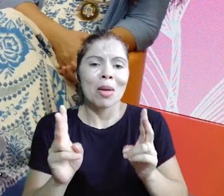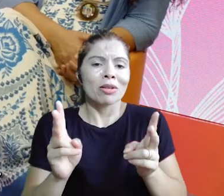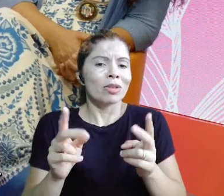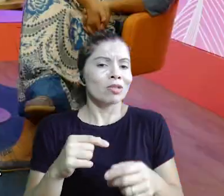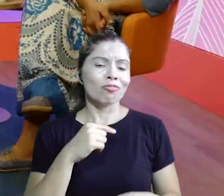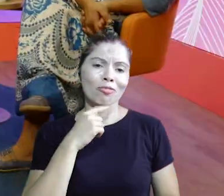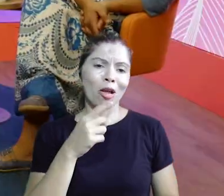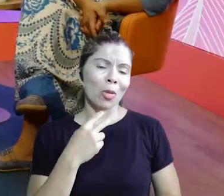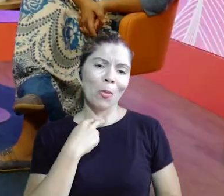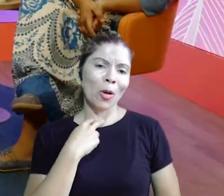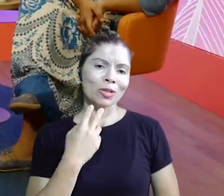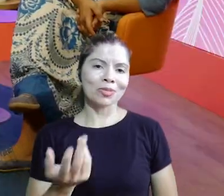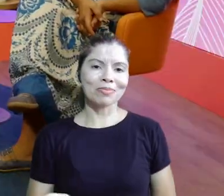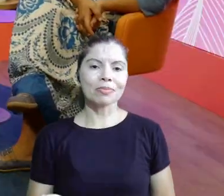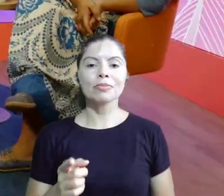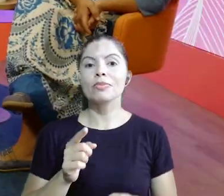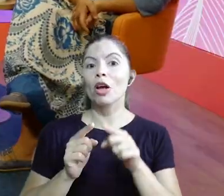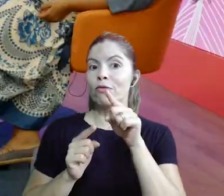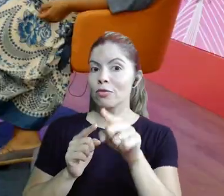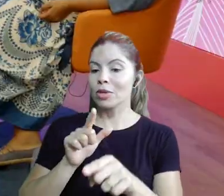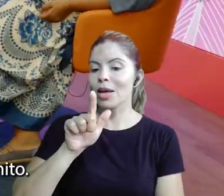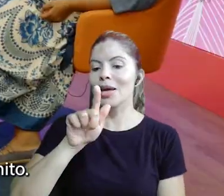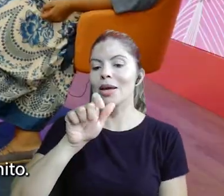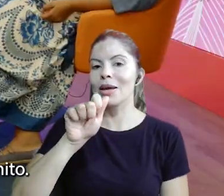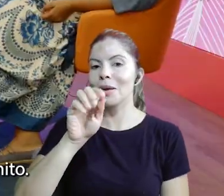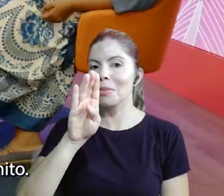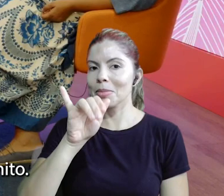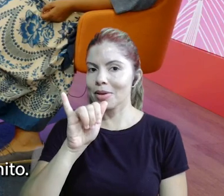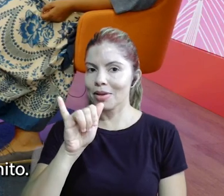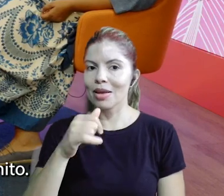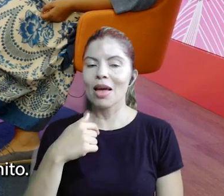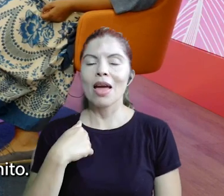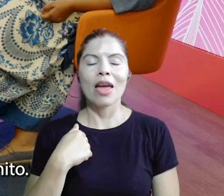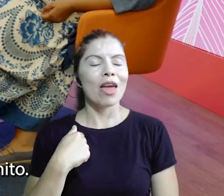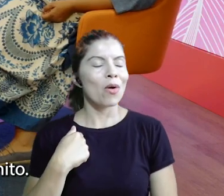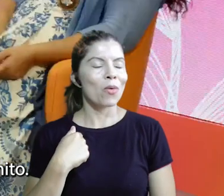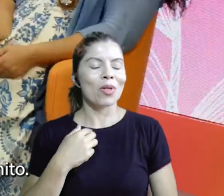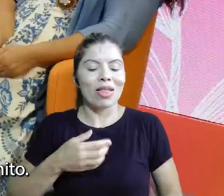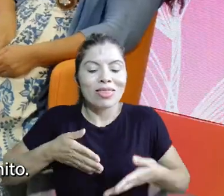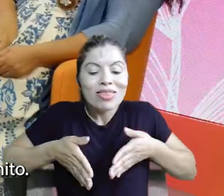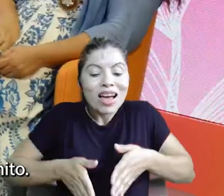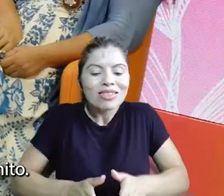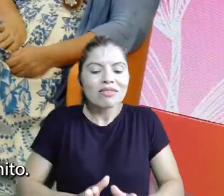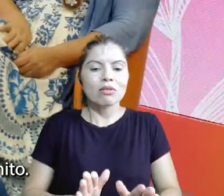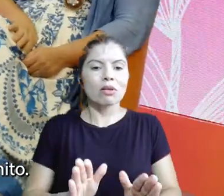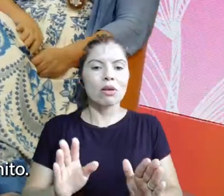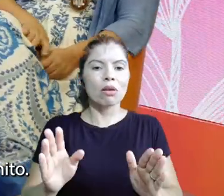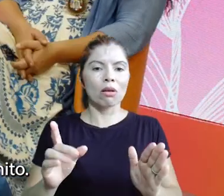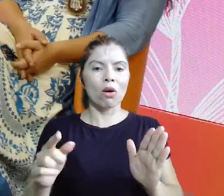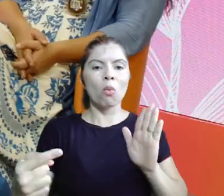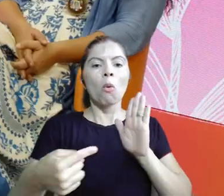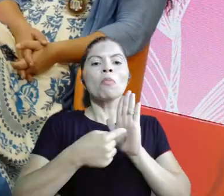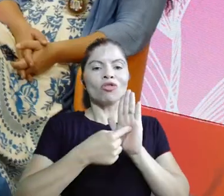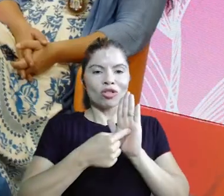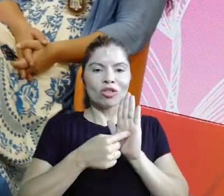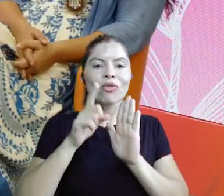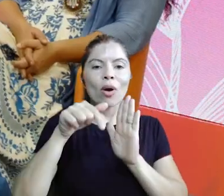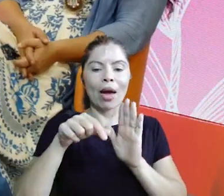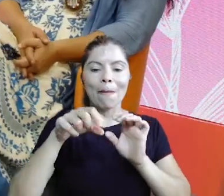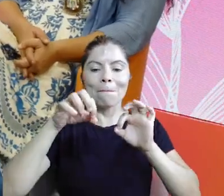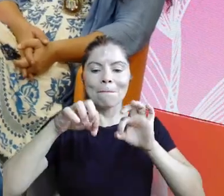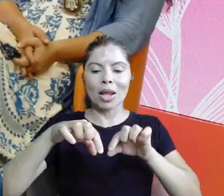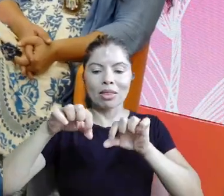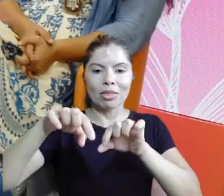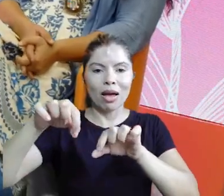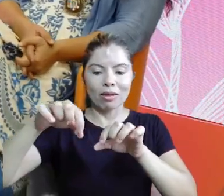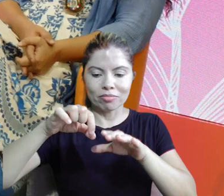coisa? Sim. E aí, conta, Gabi. Eu vim para esse mundo para plantar palmito. Olha só, o que faz brilhar